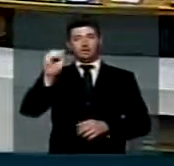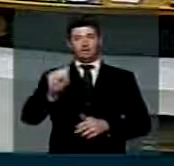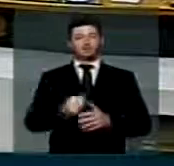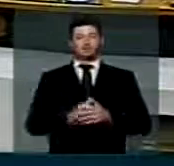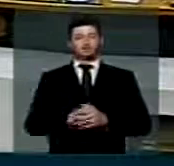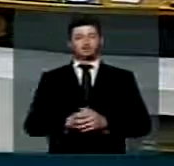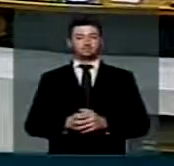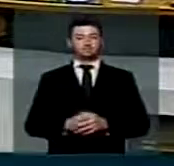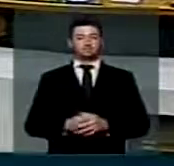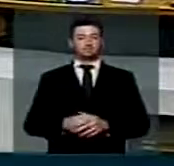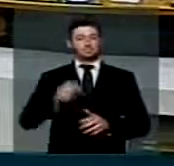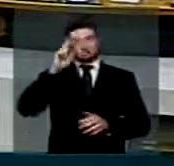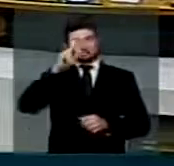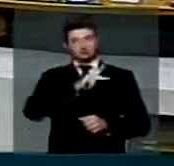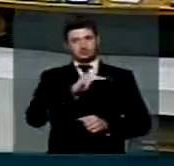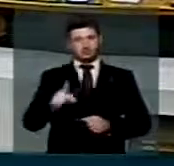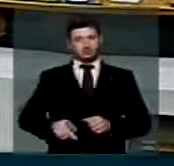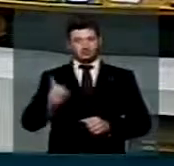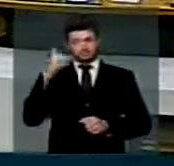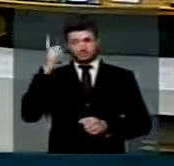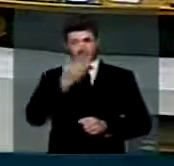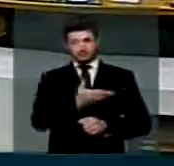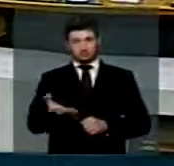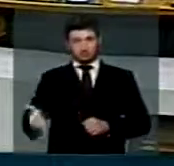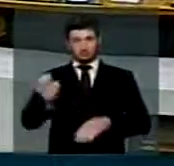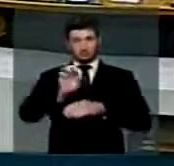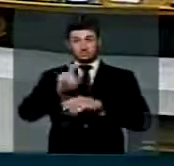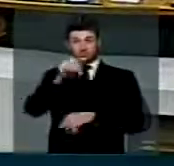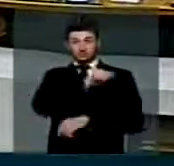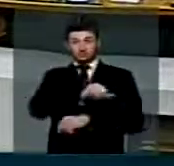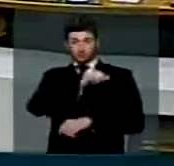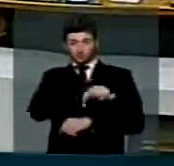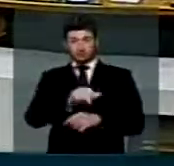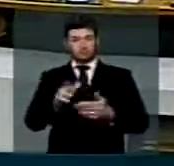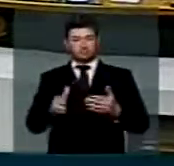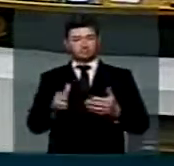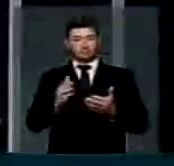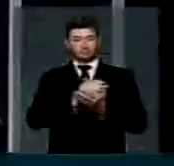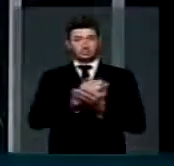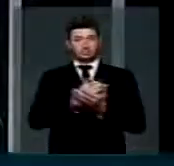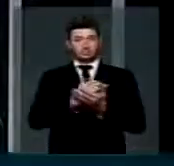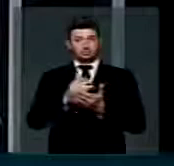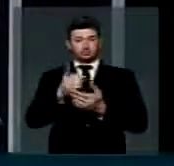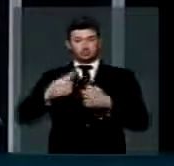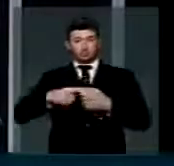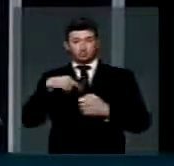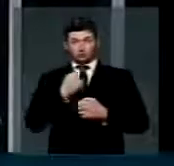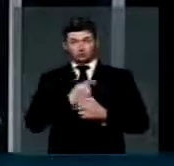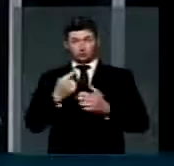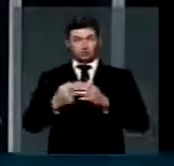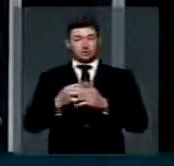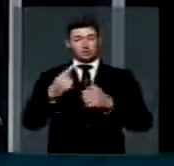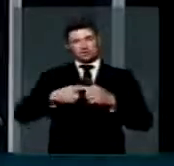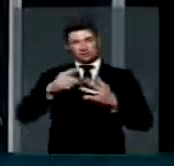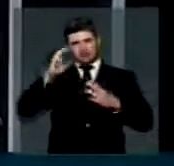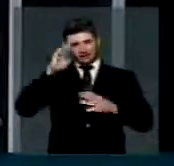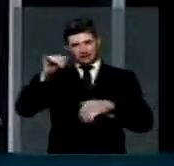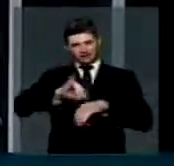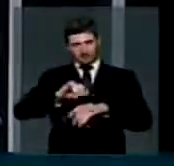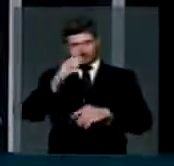presidente, senhores e senhores deputados, o estado do Rio de Janeiro, a partir do nosso município, nossa cidade,